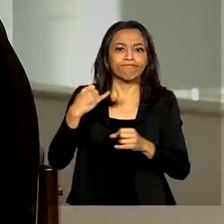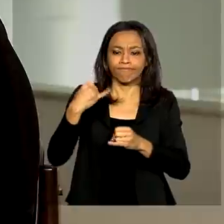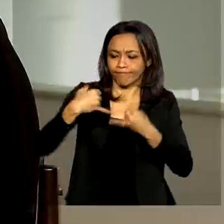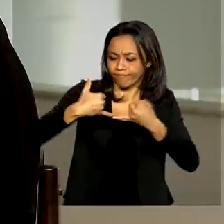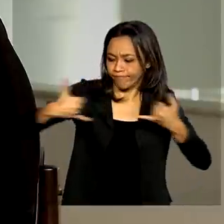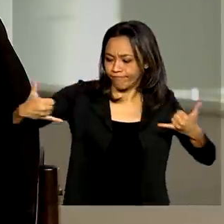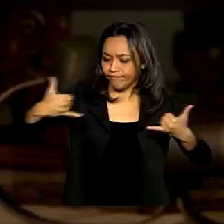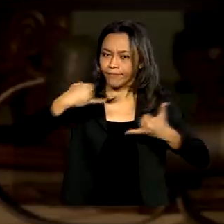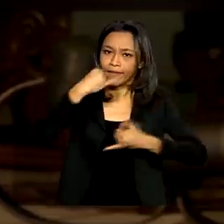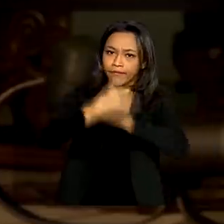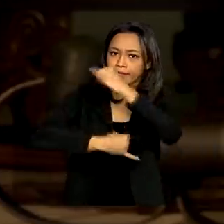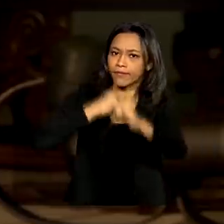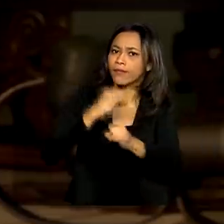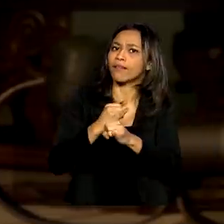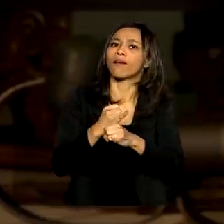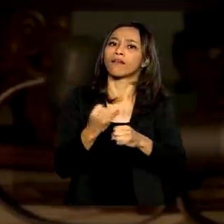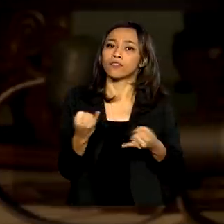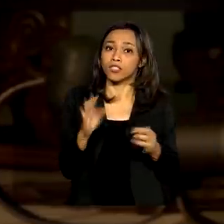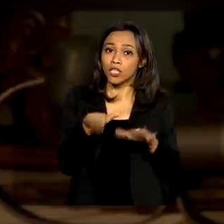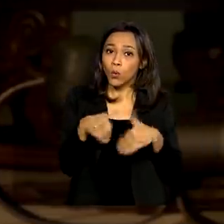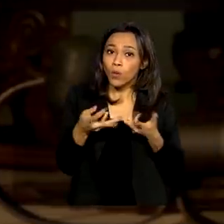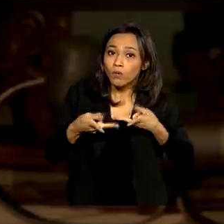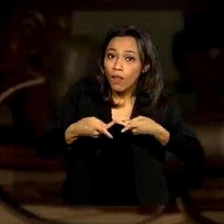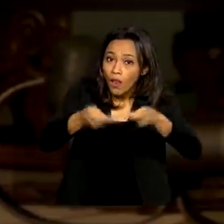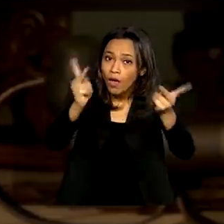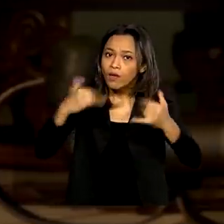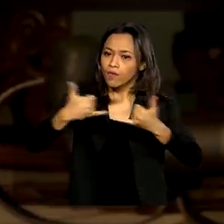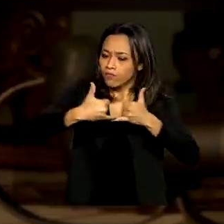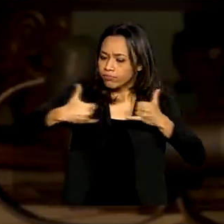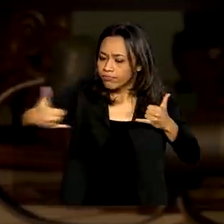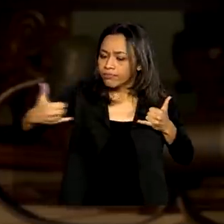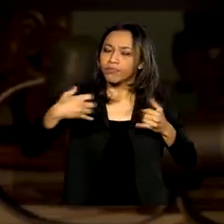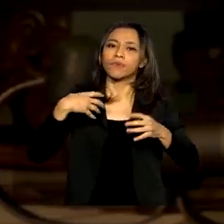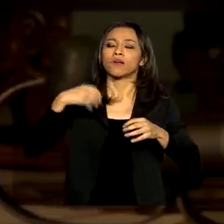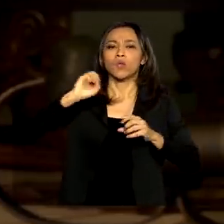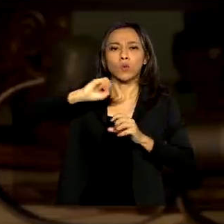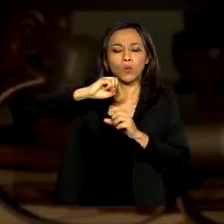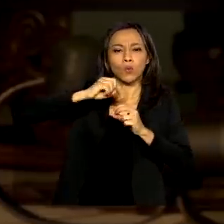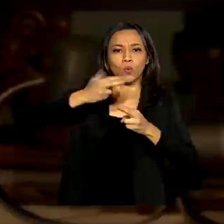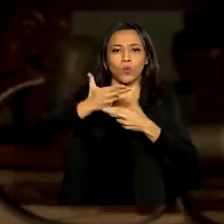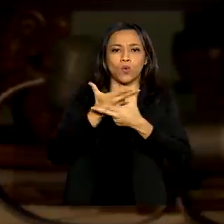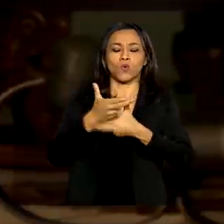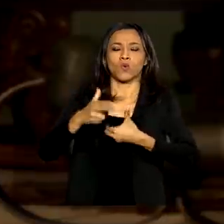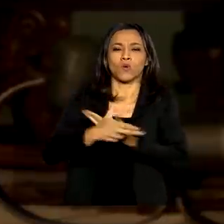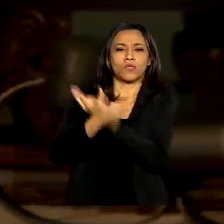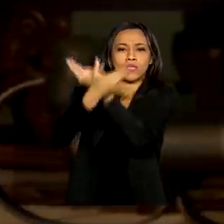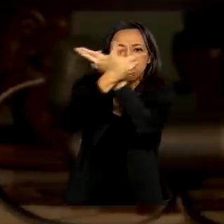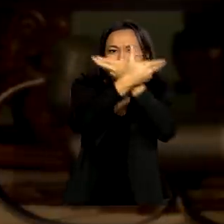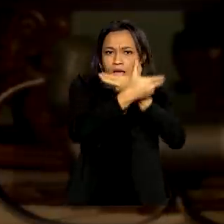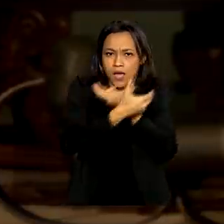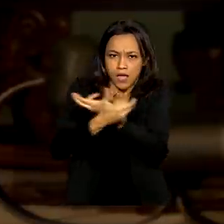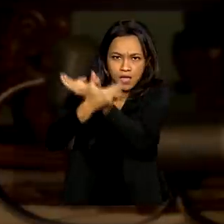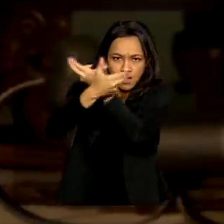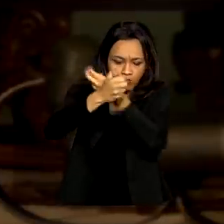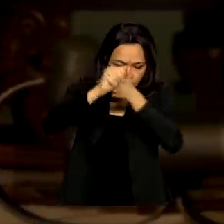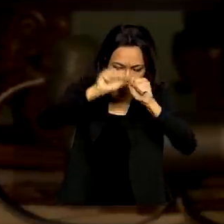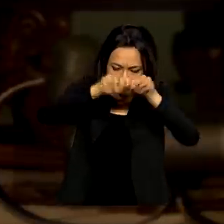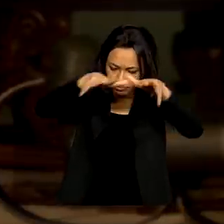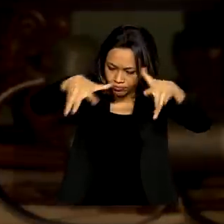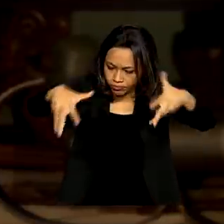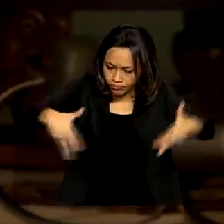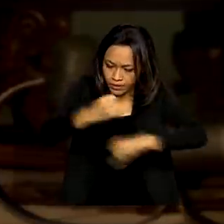e a gente sabe que quando você traz conectividade com fibra ótica, com satélite, rádio, isso muda o